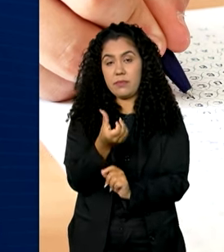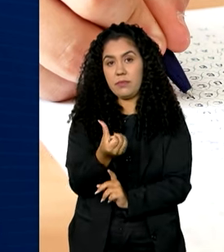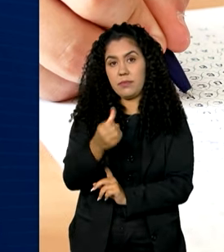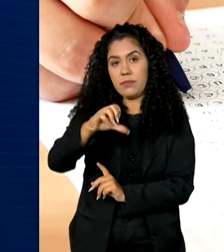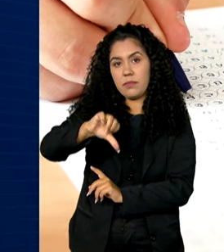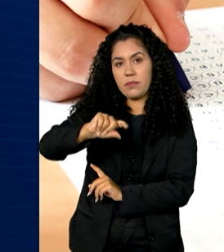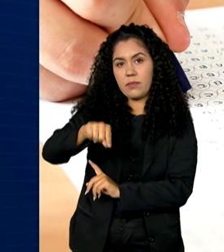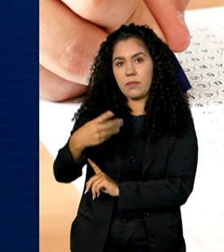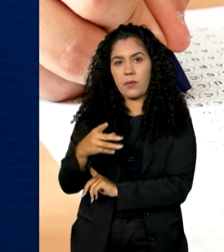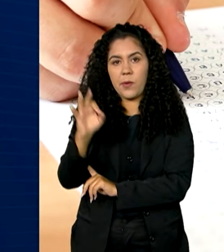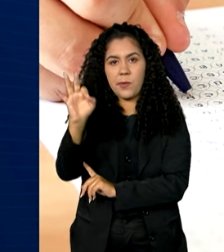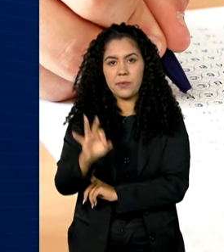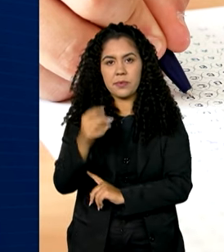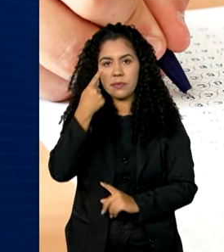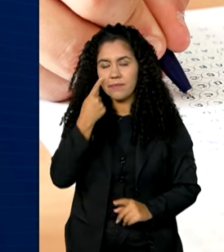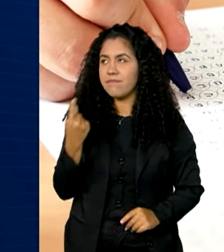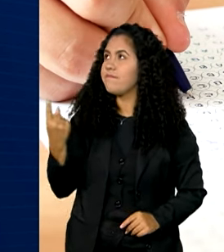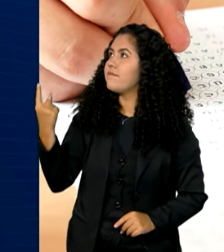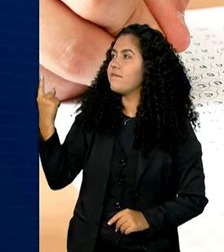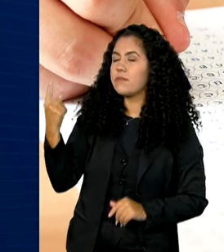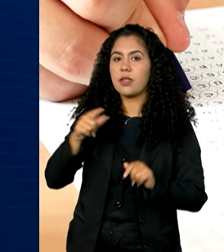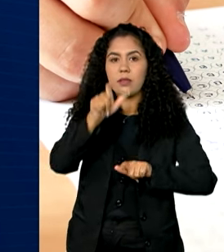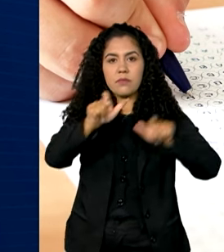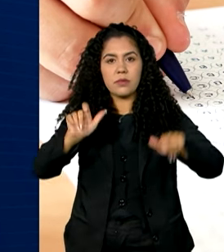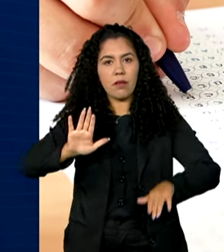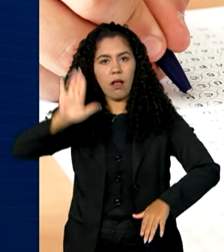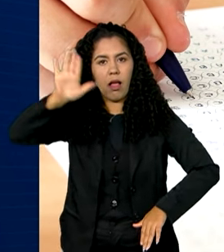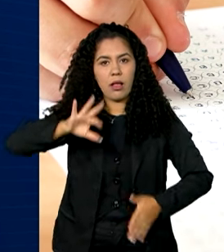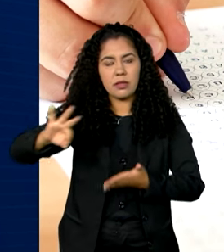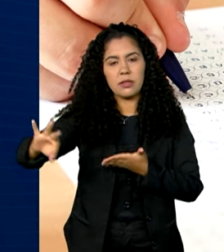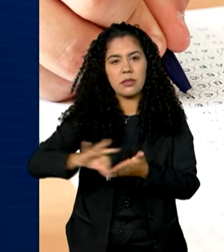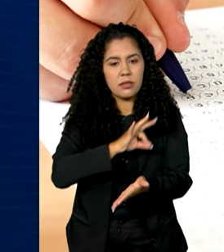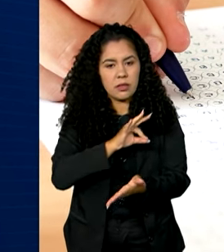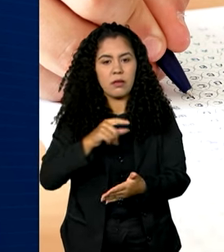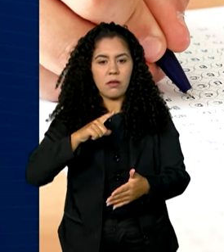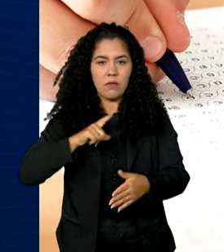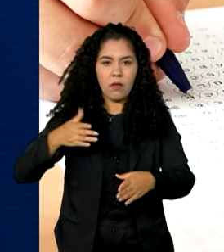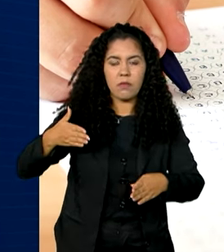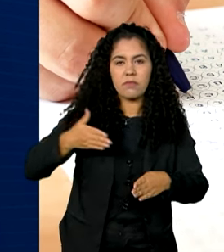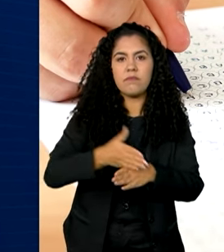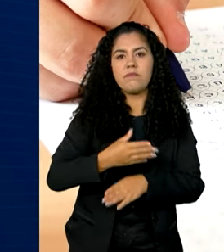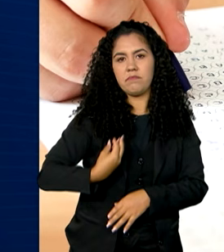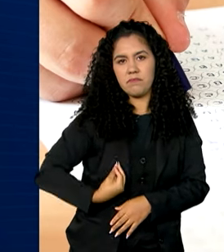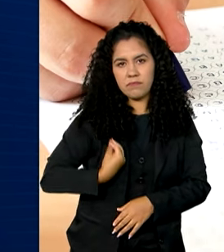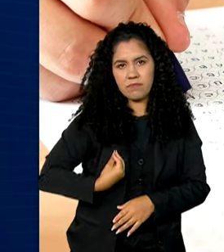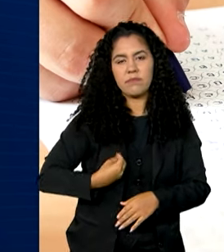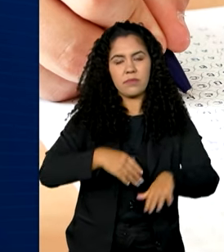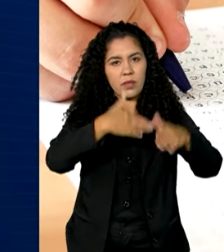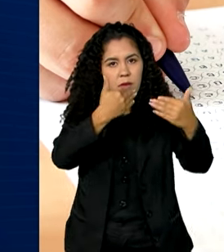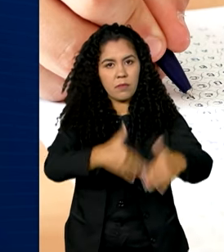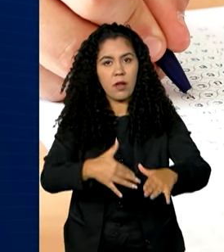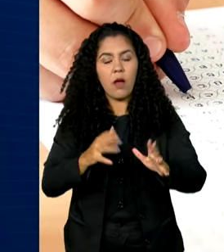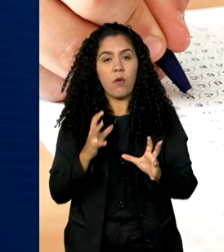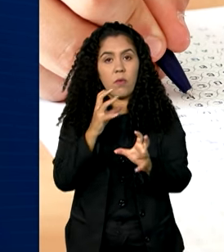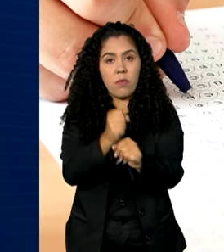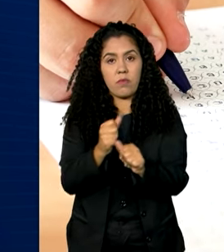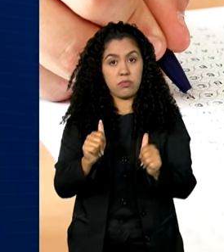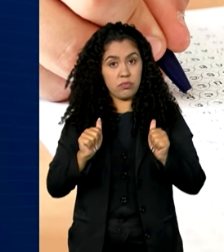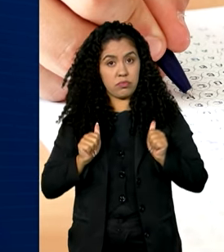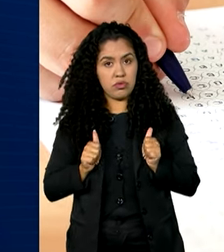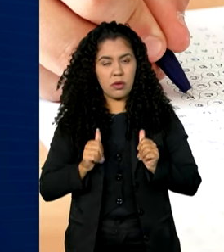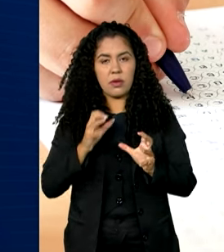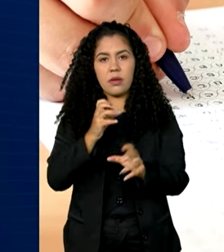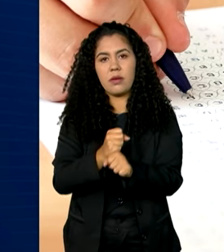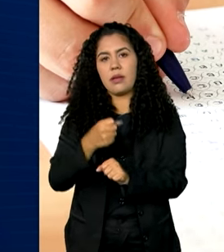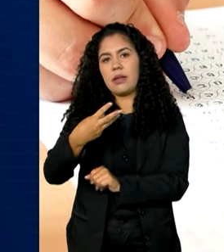,4% dos inscritos compareceram ao local de prova e a abstenção ficou em